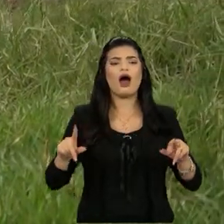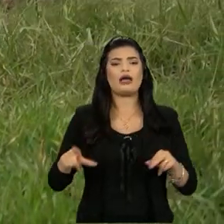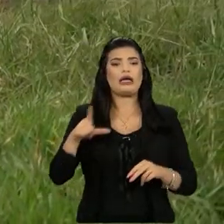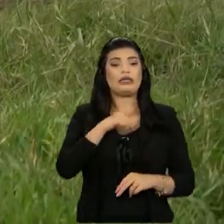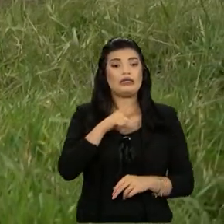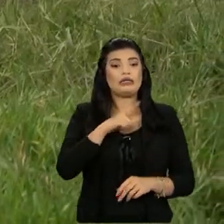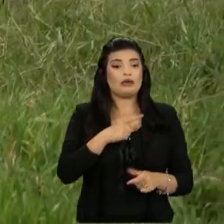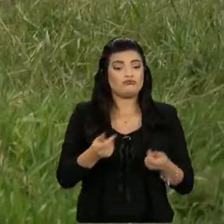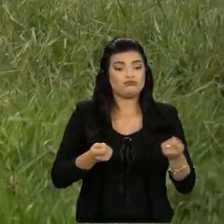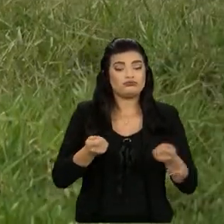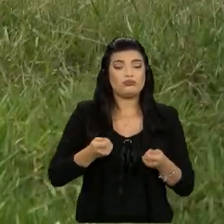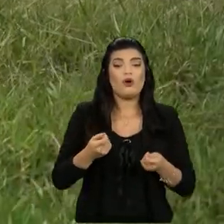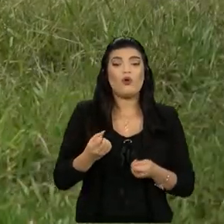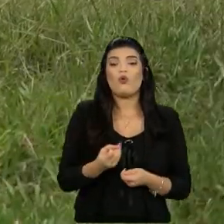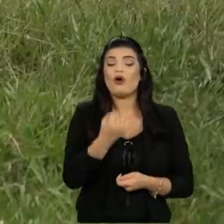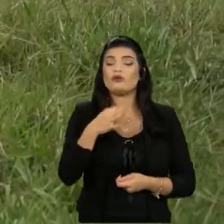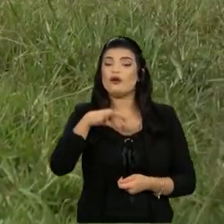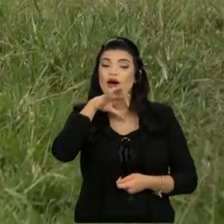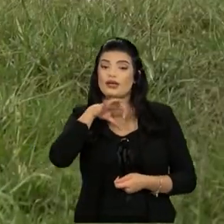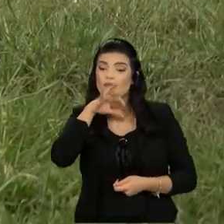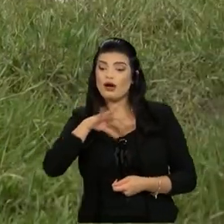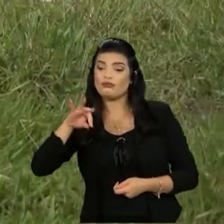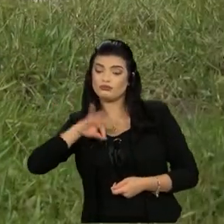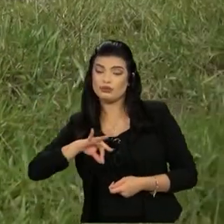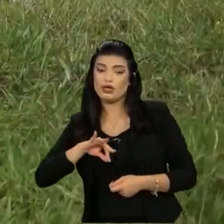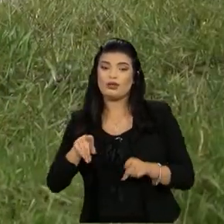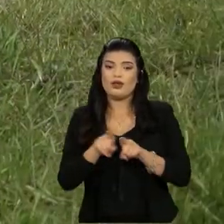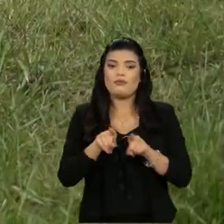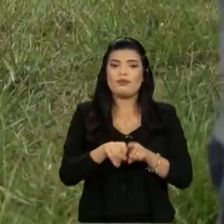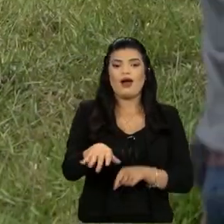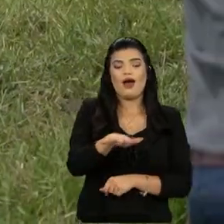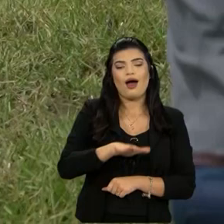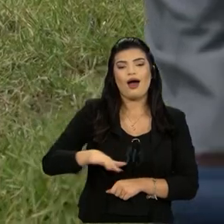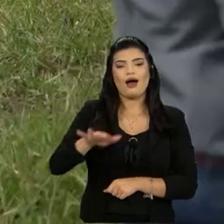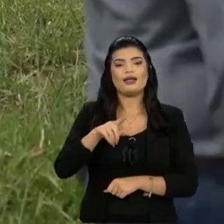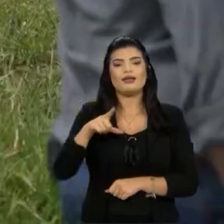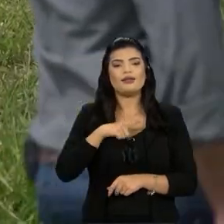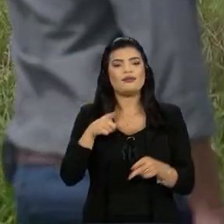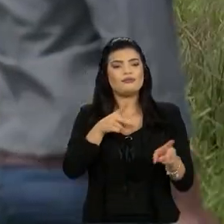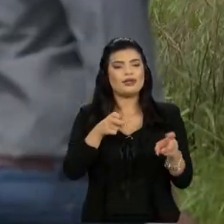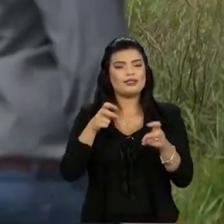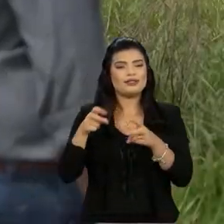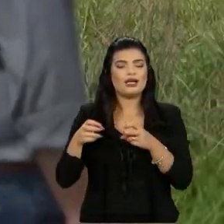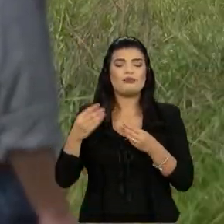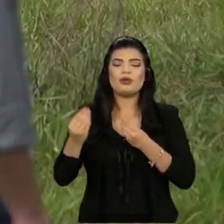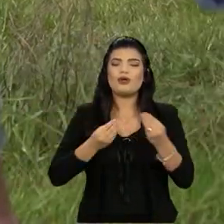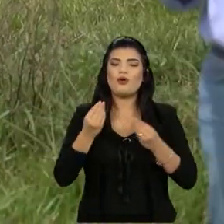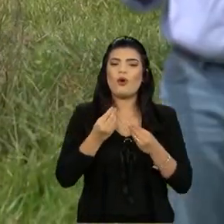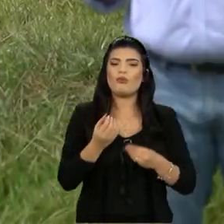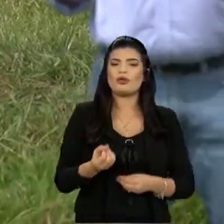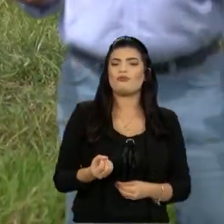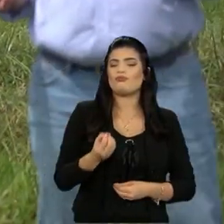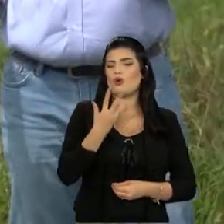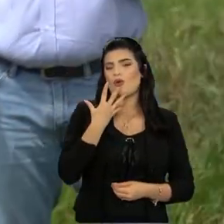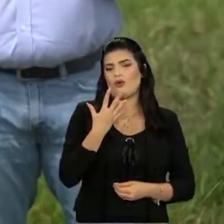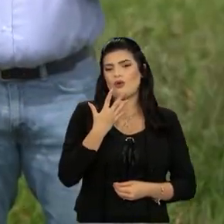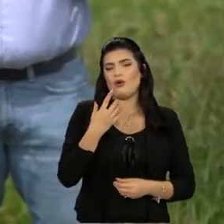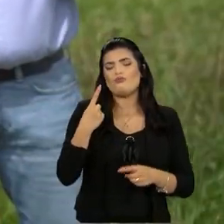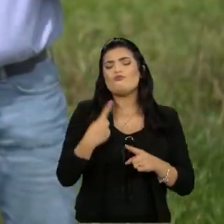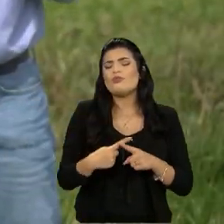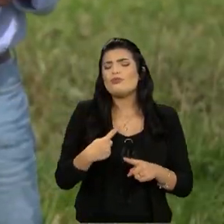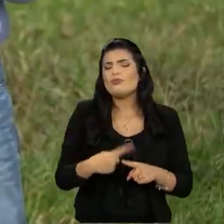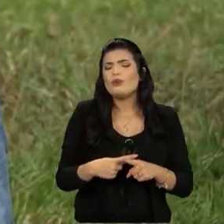medir o ganho por animal e o ganho por área. E está apontando exatamente uma coisa muito peculiar, porque